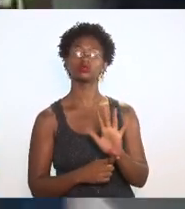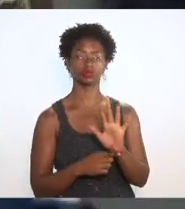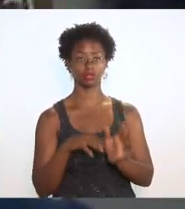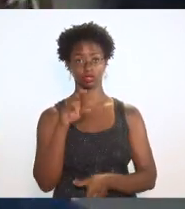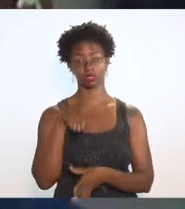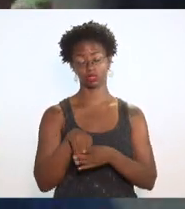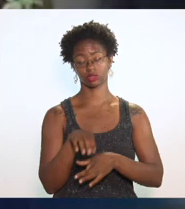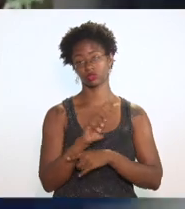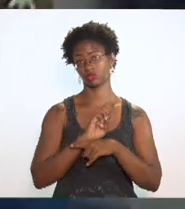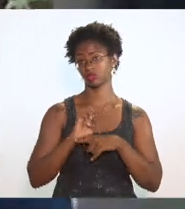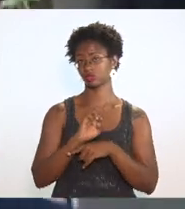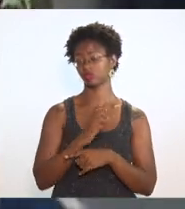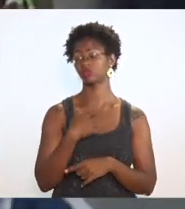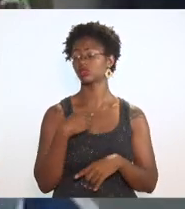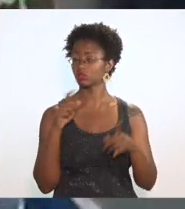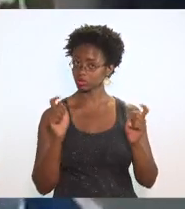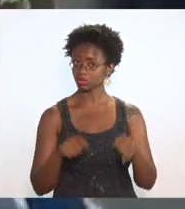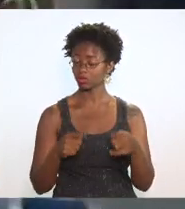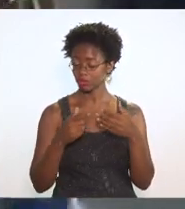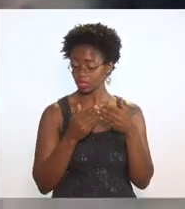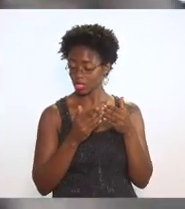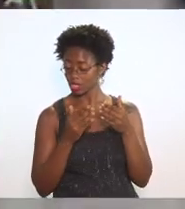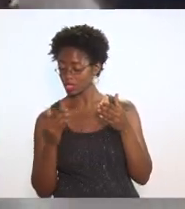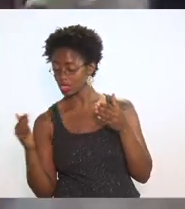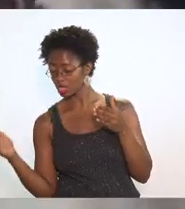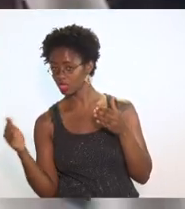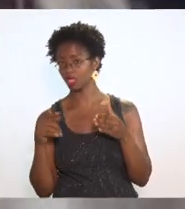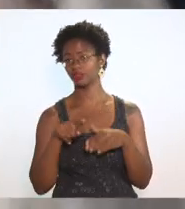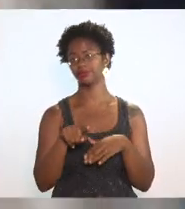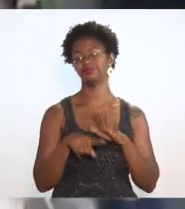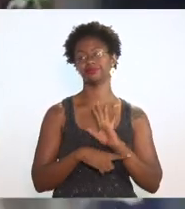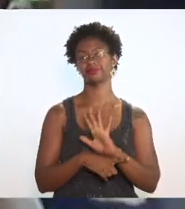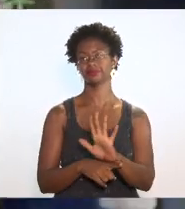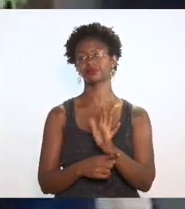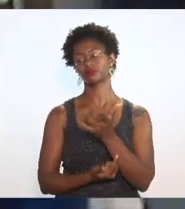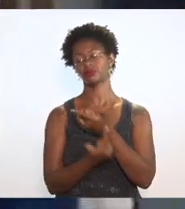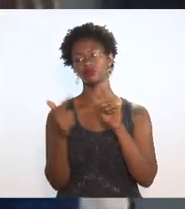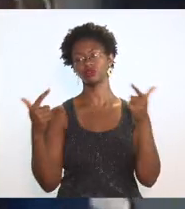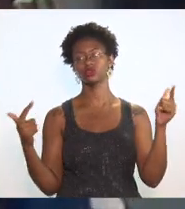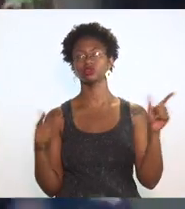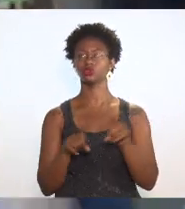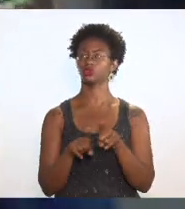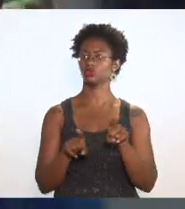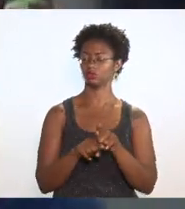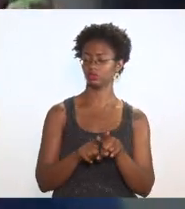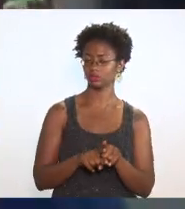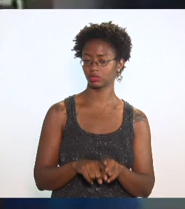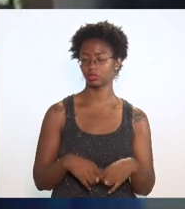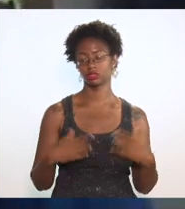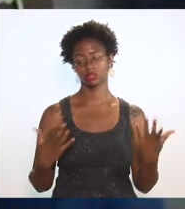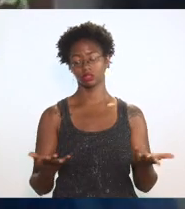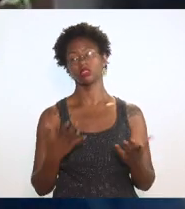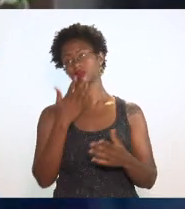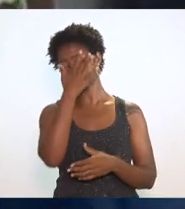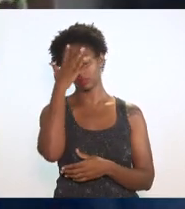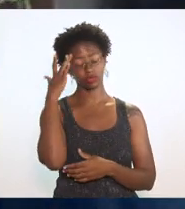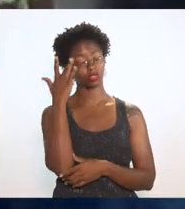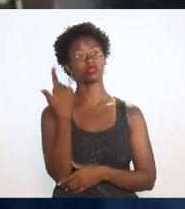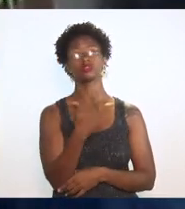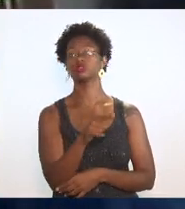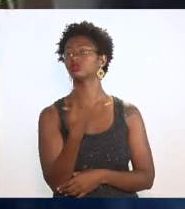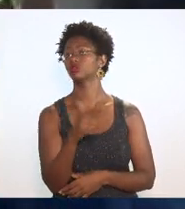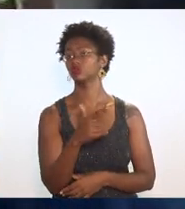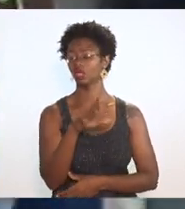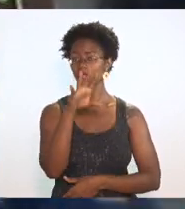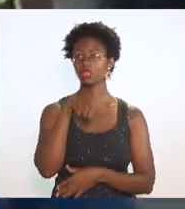eu posso estender esse benefício a outros contribuintes então contribuintes que não estavam dentro